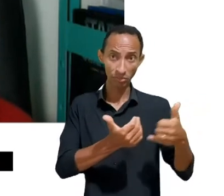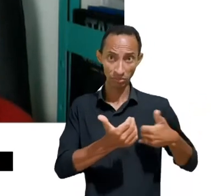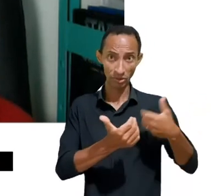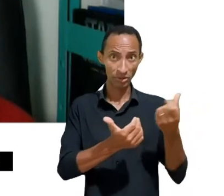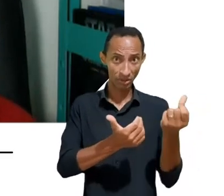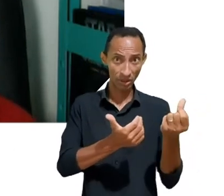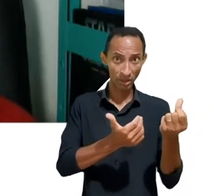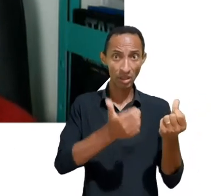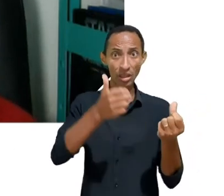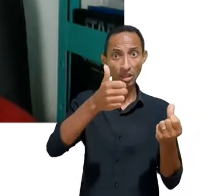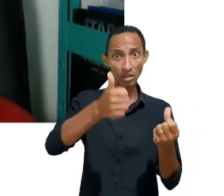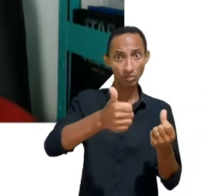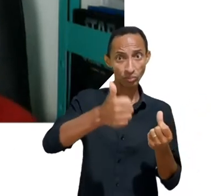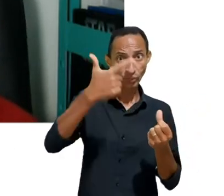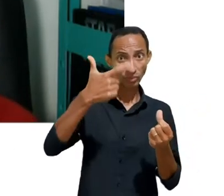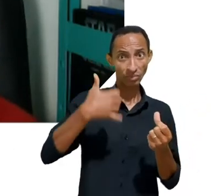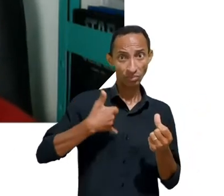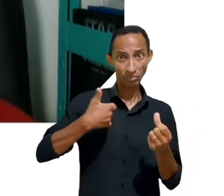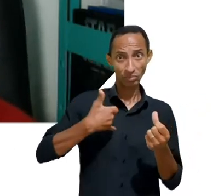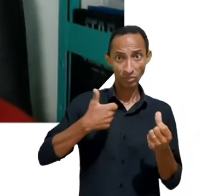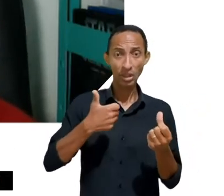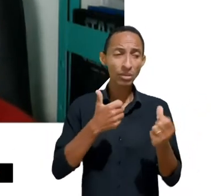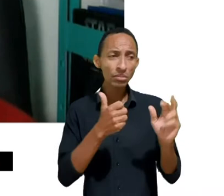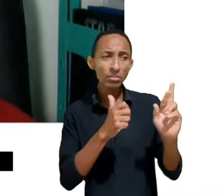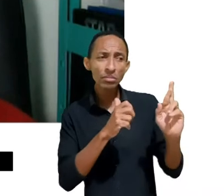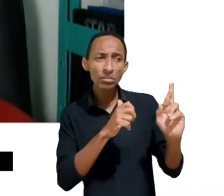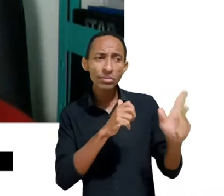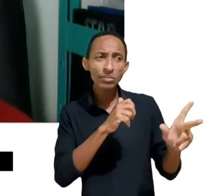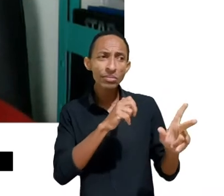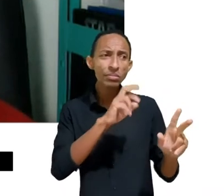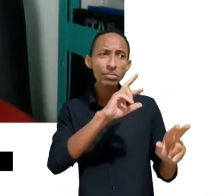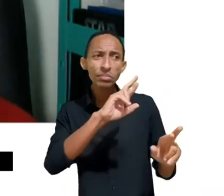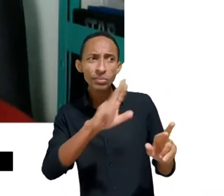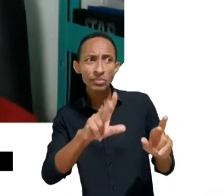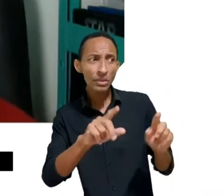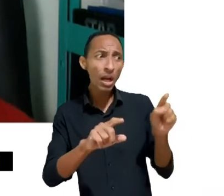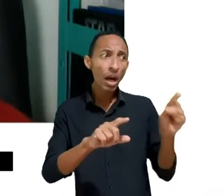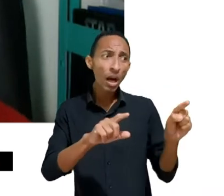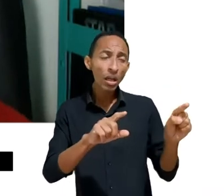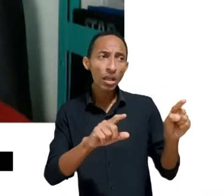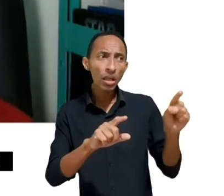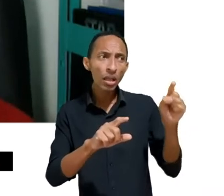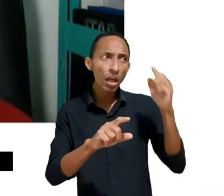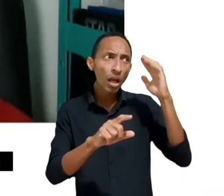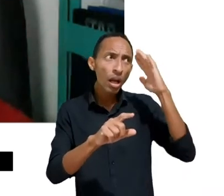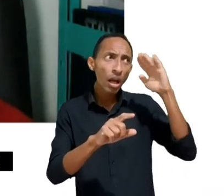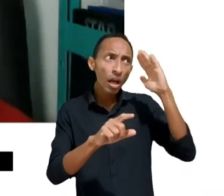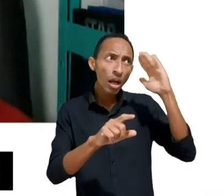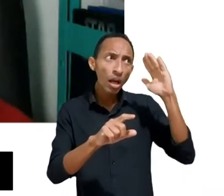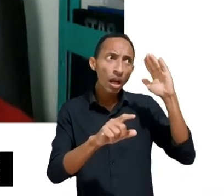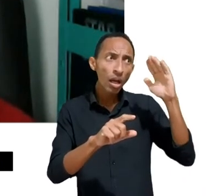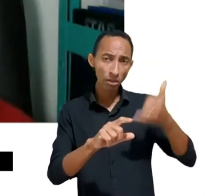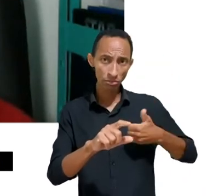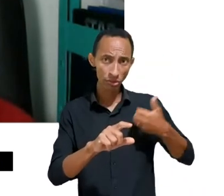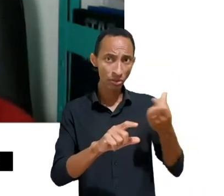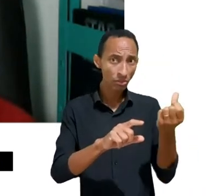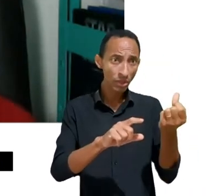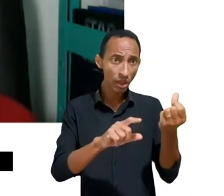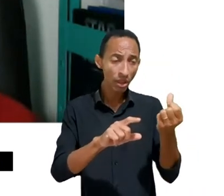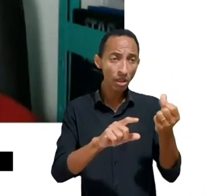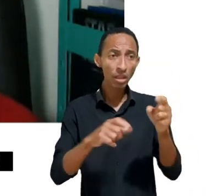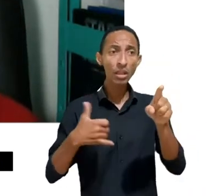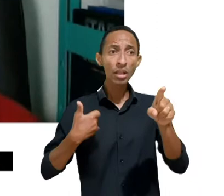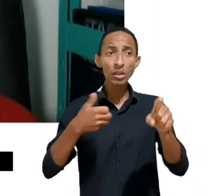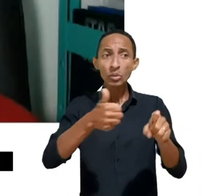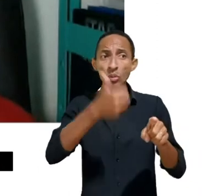são capazes de compreender, que elas são capazes de oferecer em termos comportamentais e cognitivos.